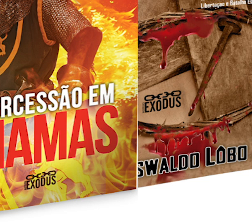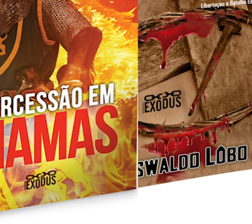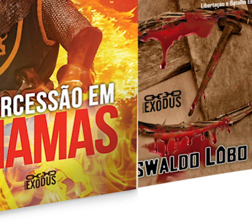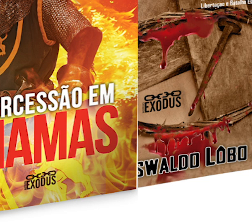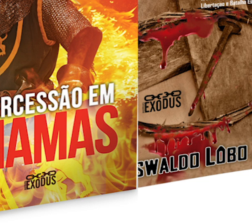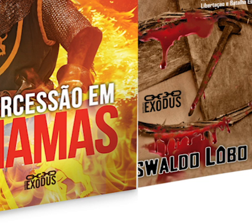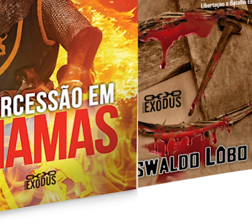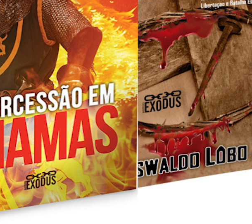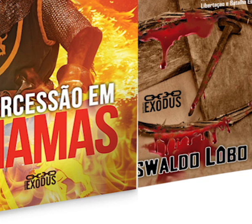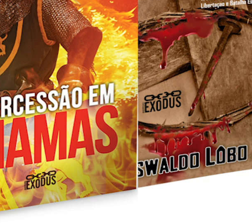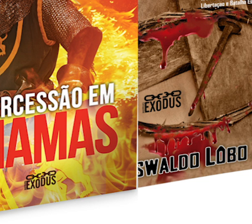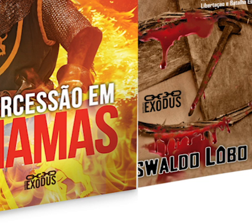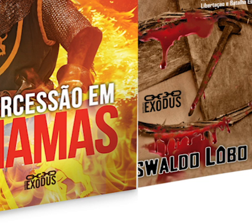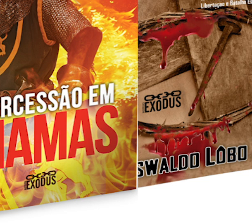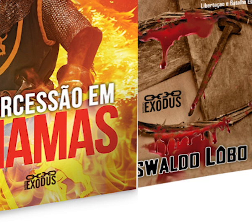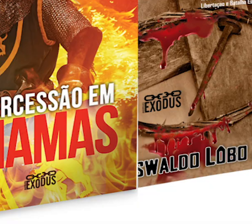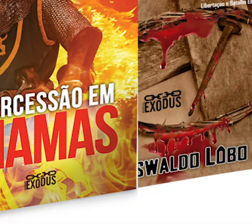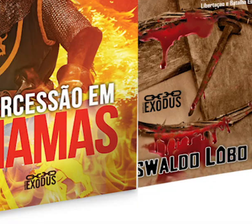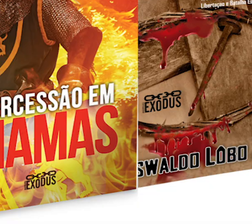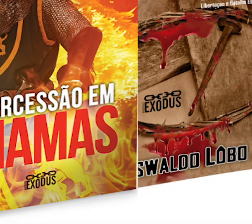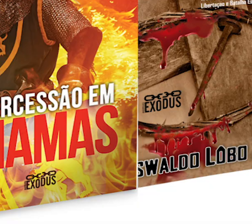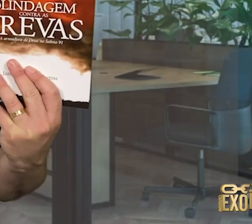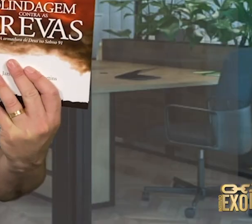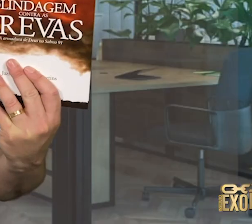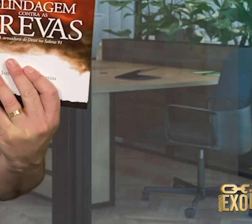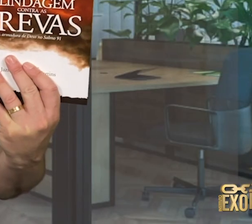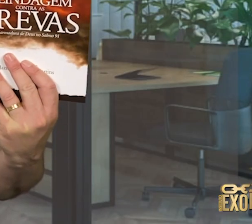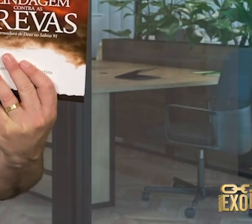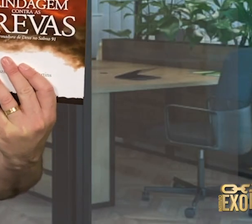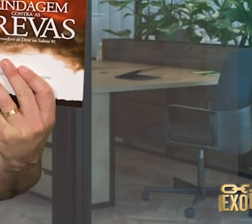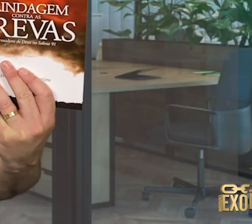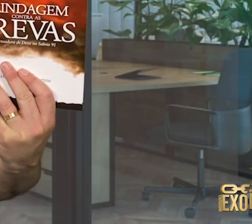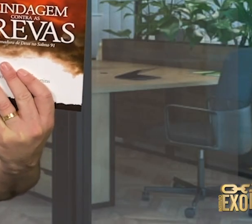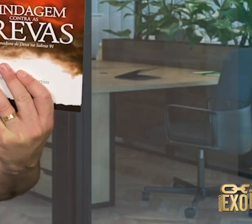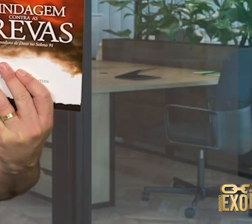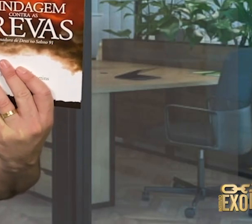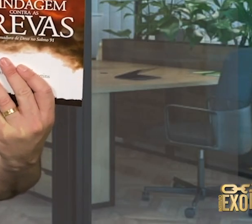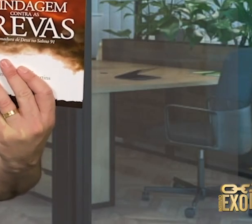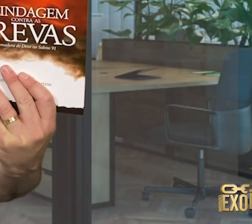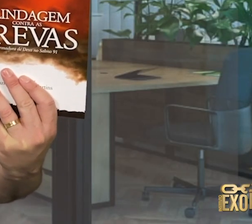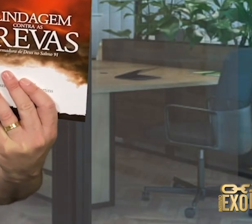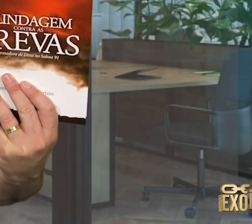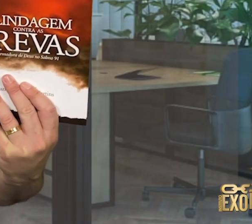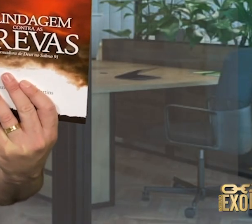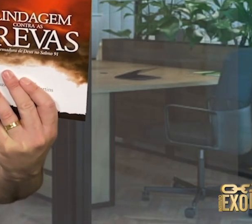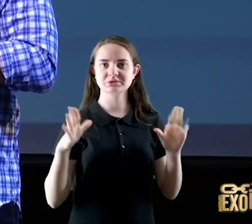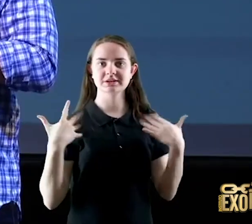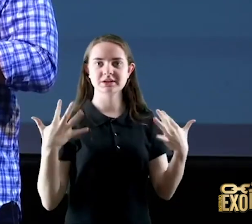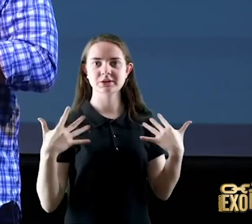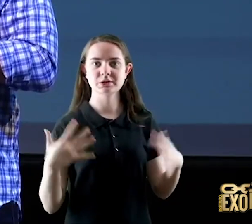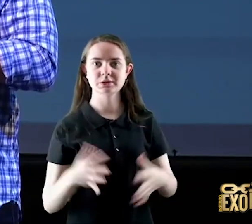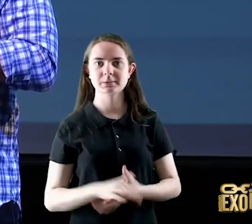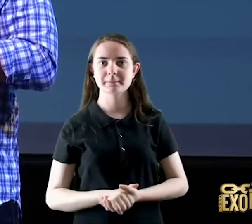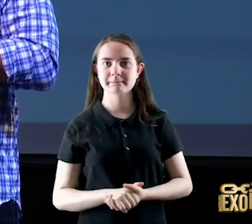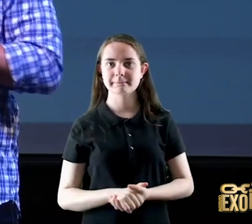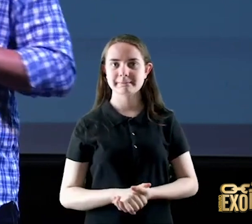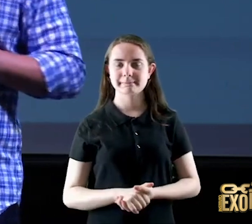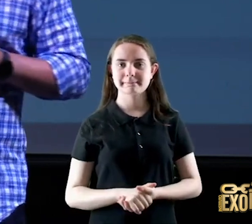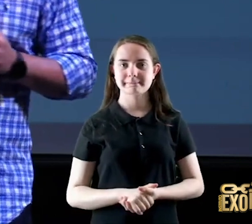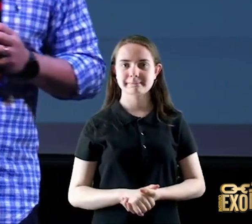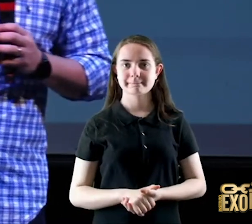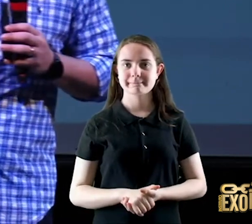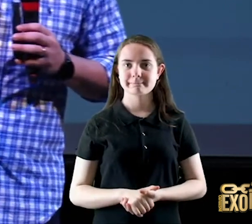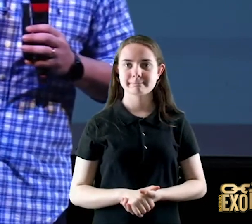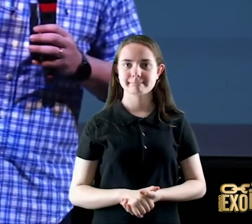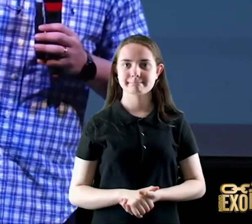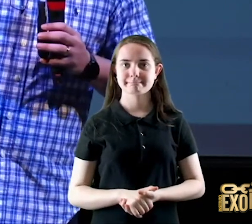livros estão lá que vão fazer você crescer nessa área e se tornar um valente na batalha Deus te abençoe o nosso